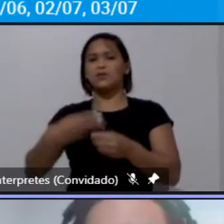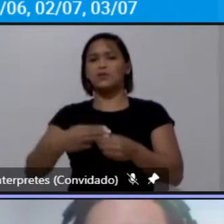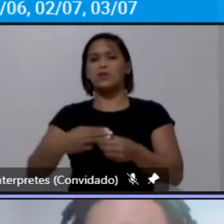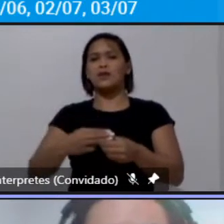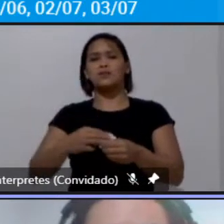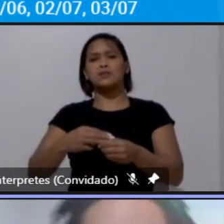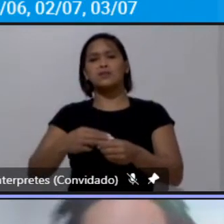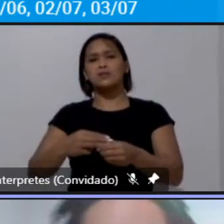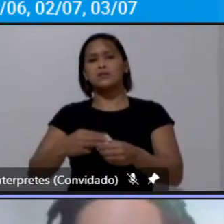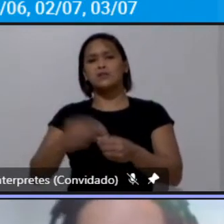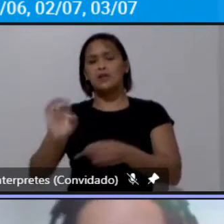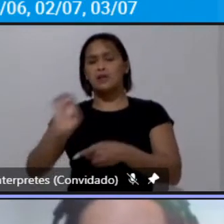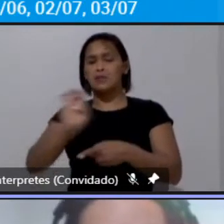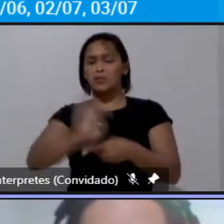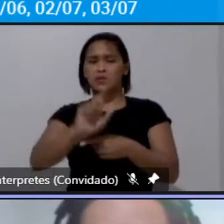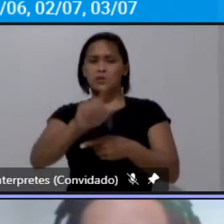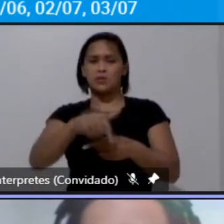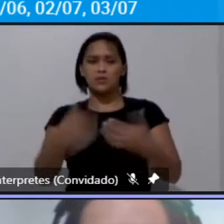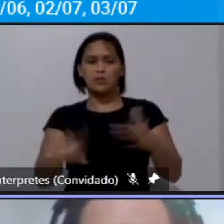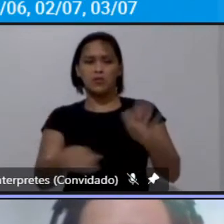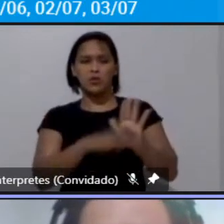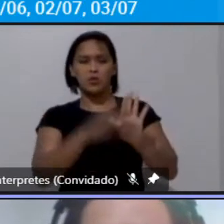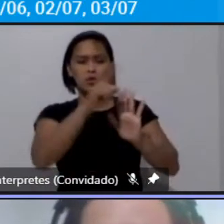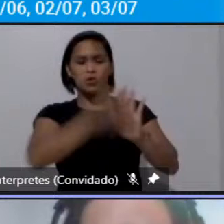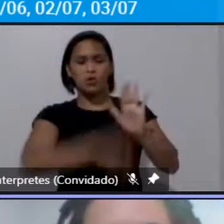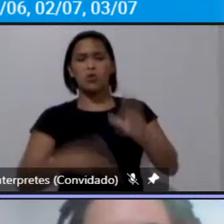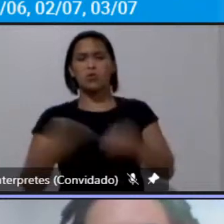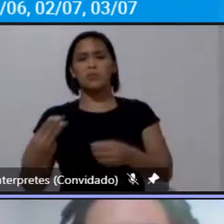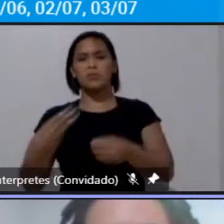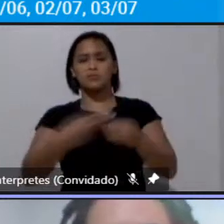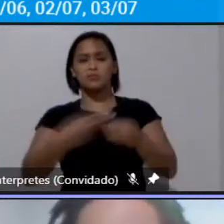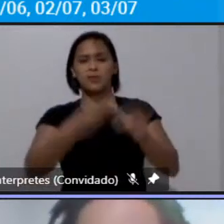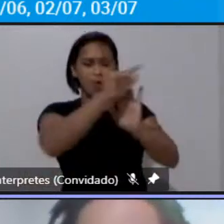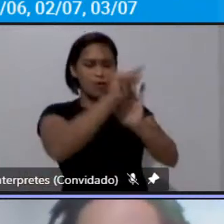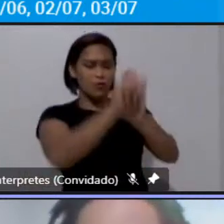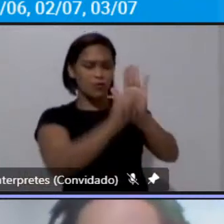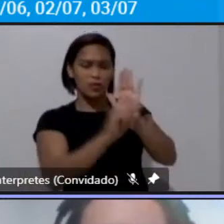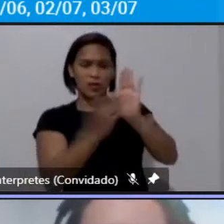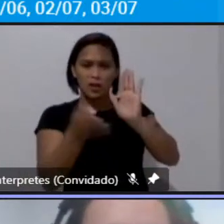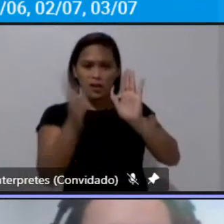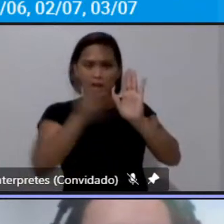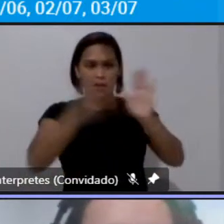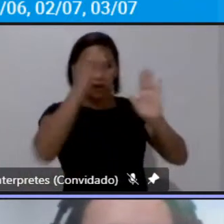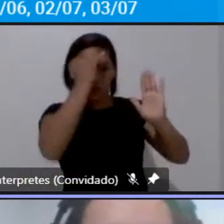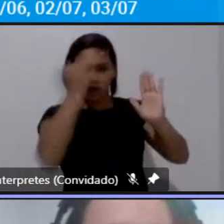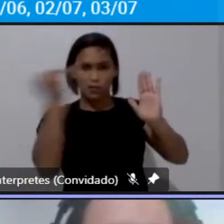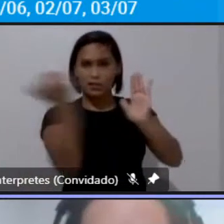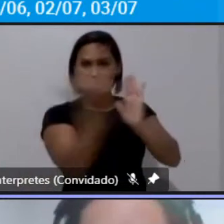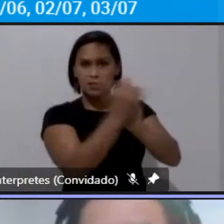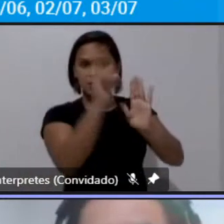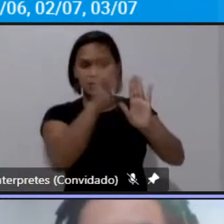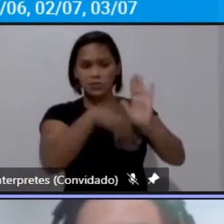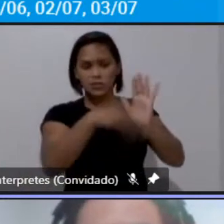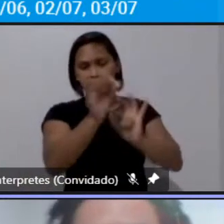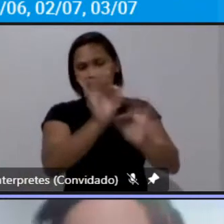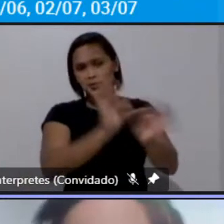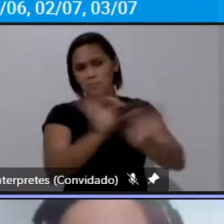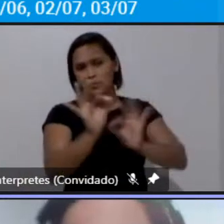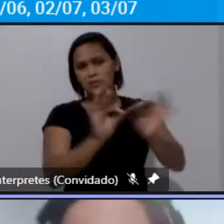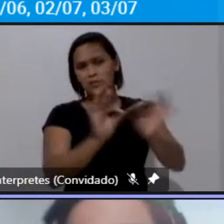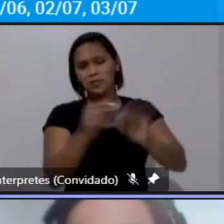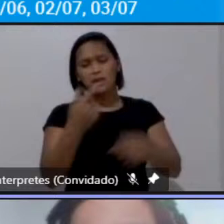trouxe colocou para os municípios a competência né de planejamento de